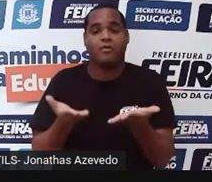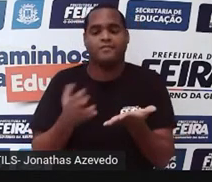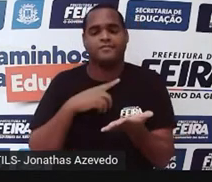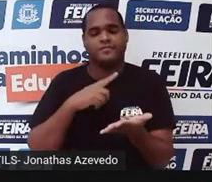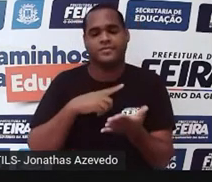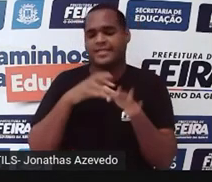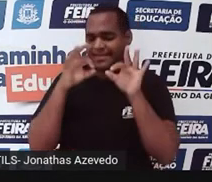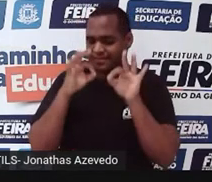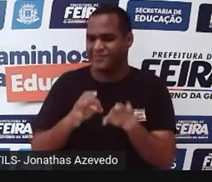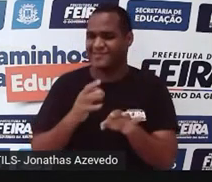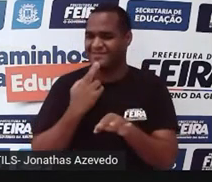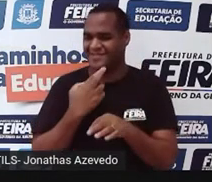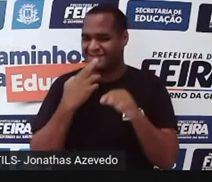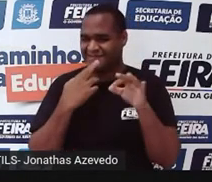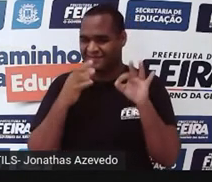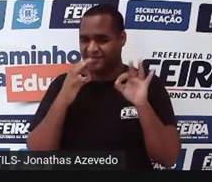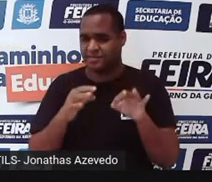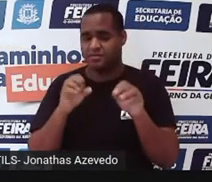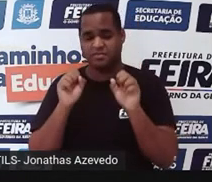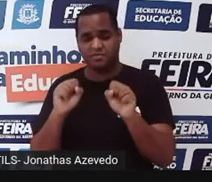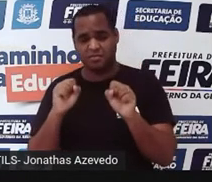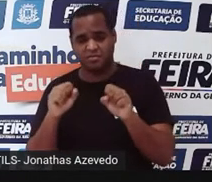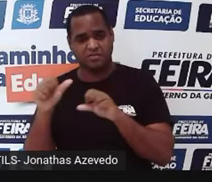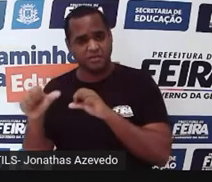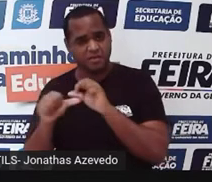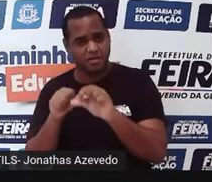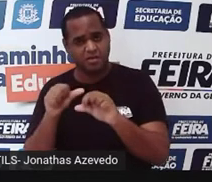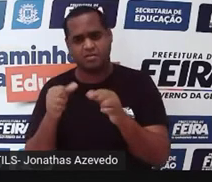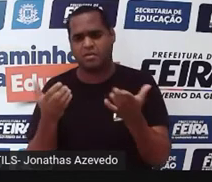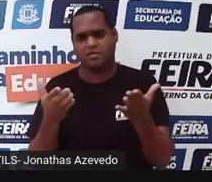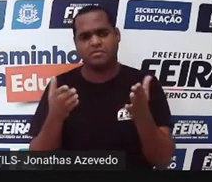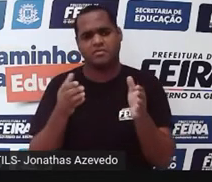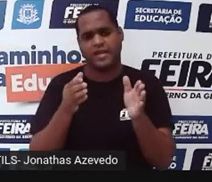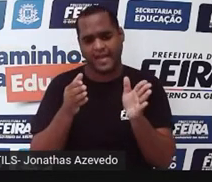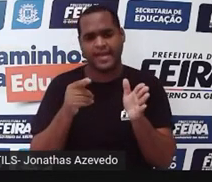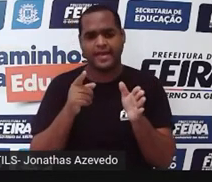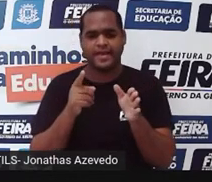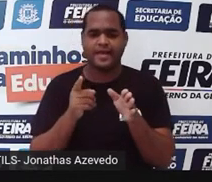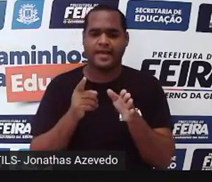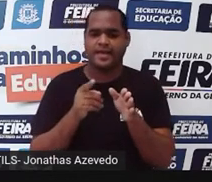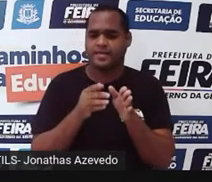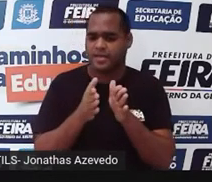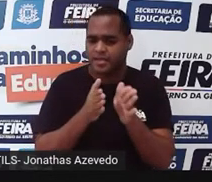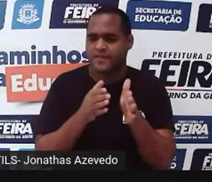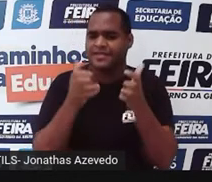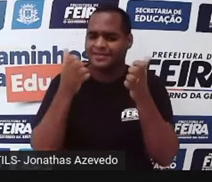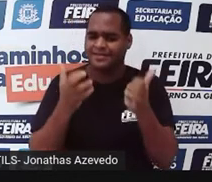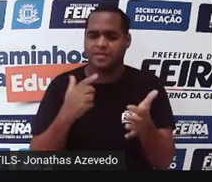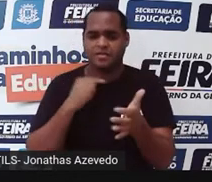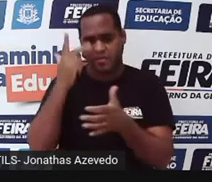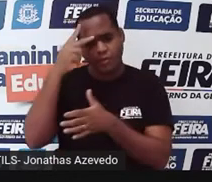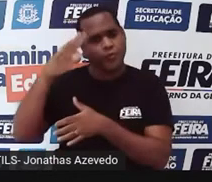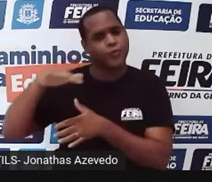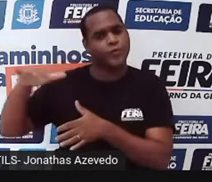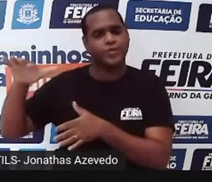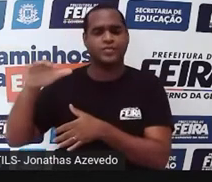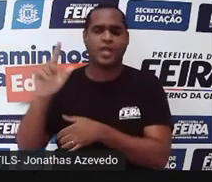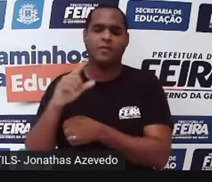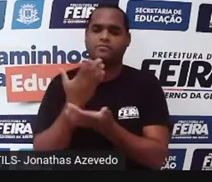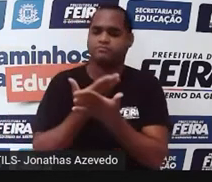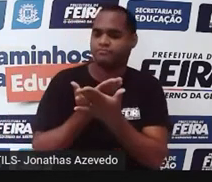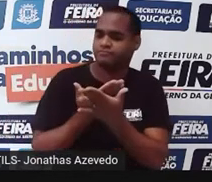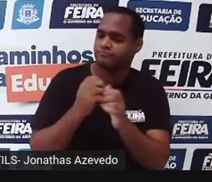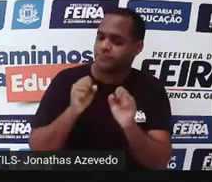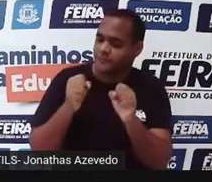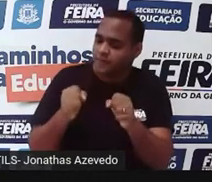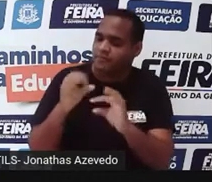de fato um... Essa possibilidade ainda não está acessível para a população de uma forma geral, né. Mas esses estudos estão avançando e